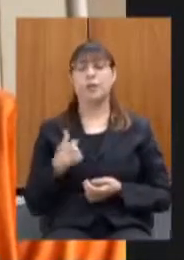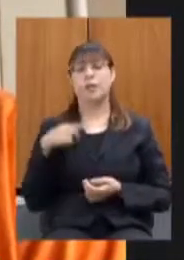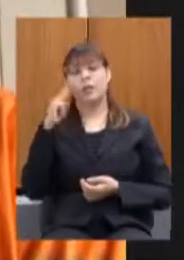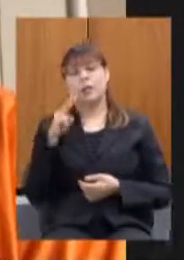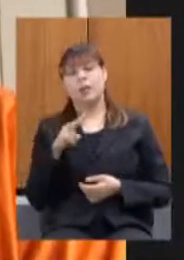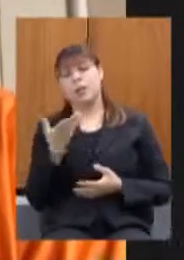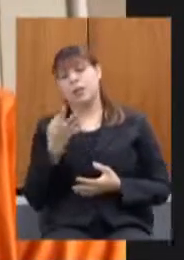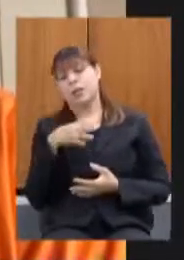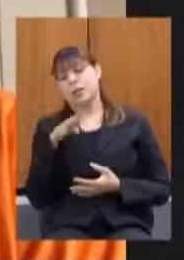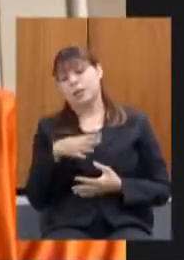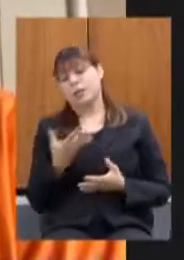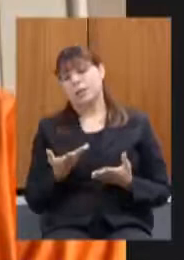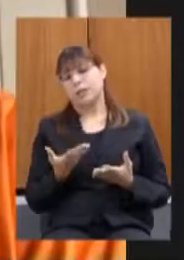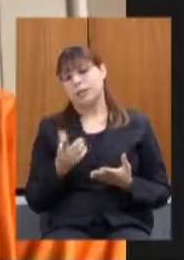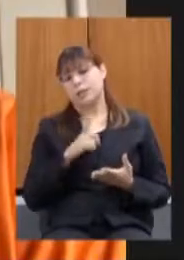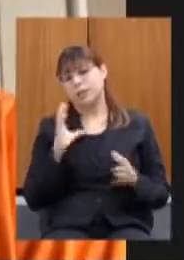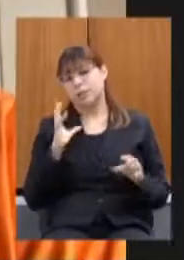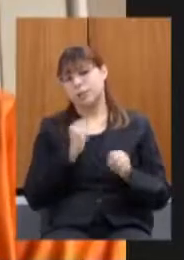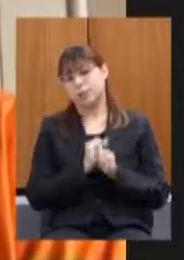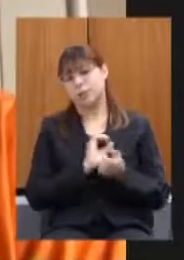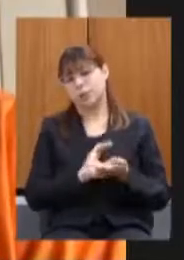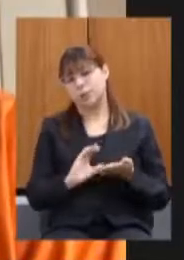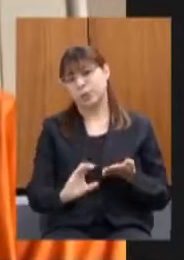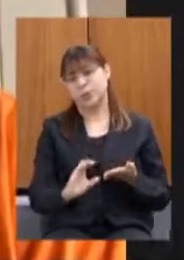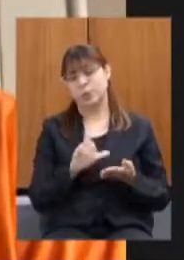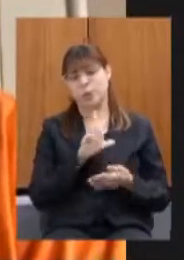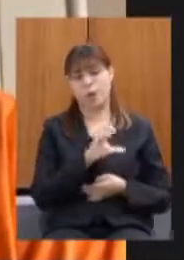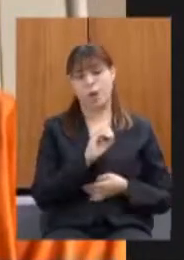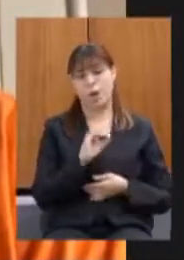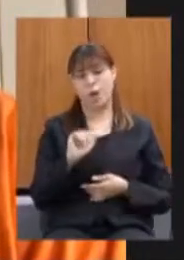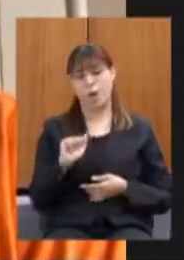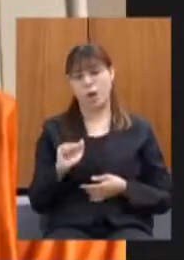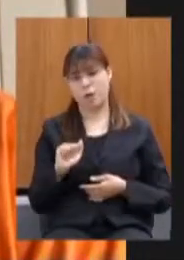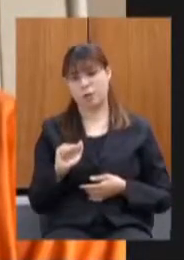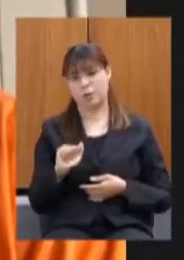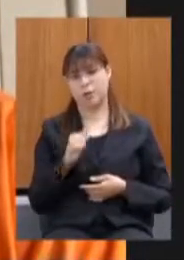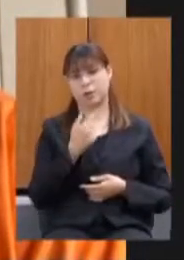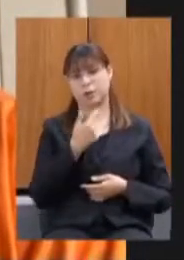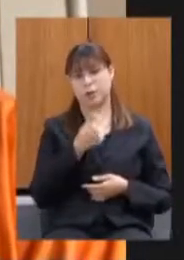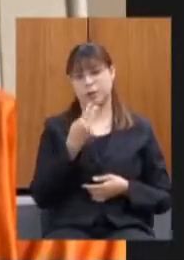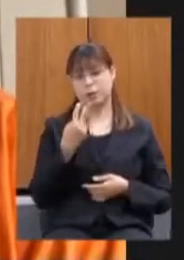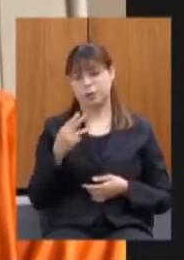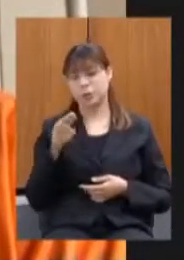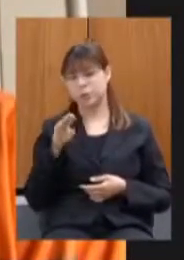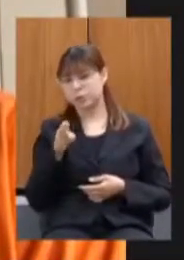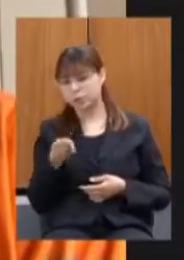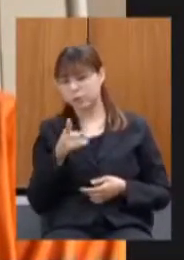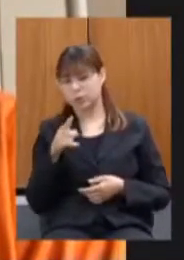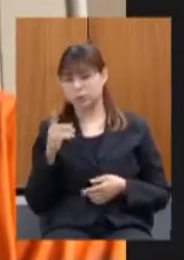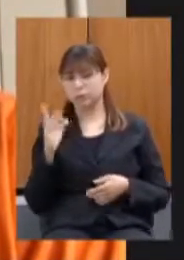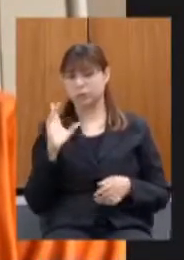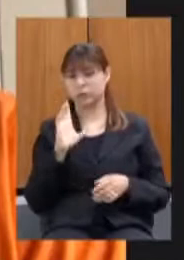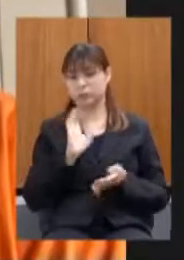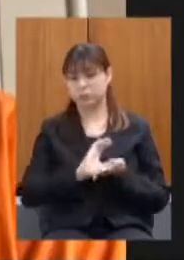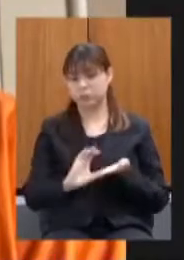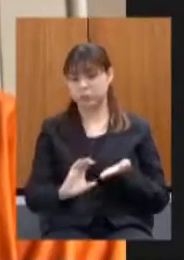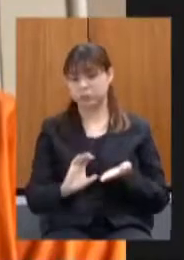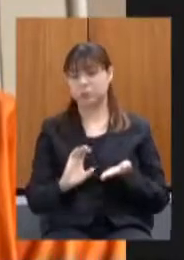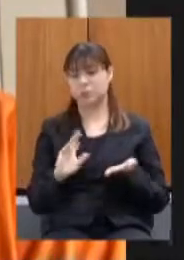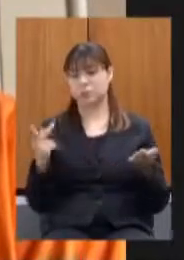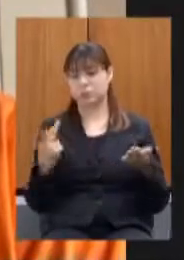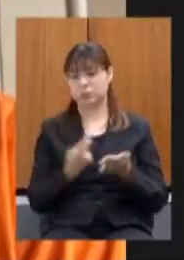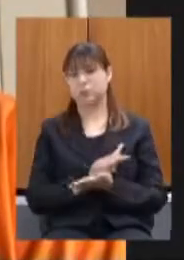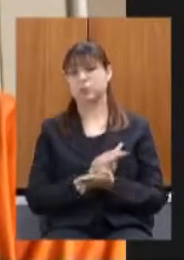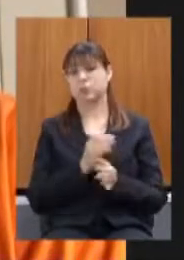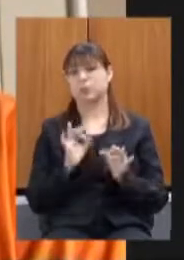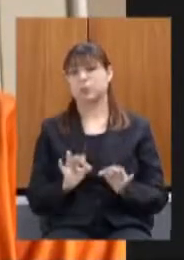senhor colocou as receitas esperadas pela LOA seriam de 52 bilhões e que as receitas executadas de